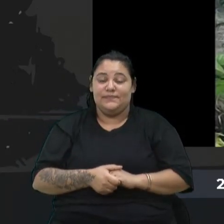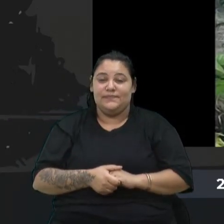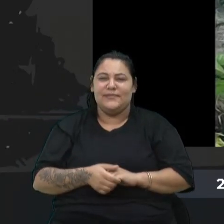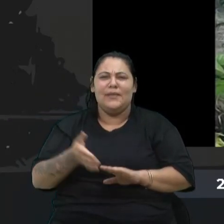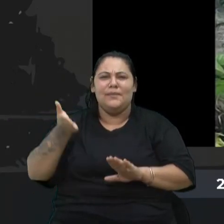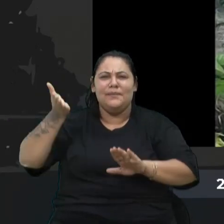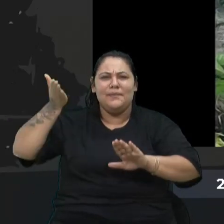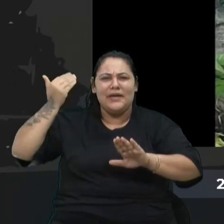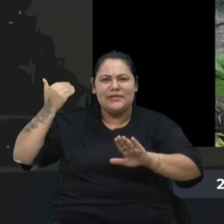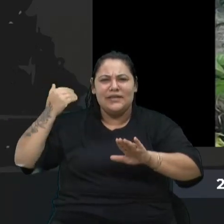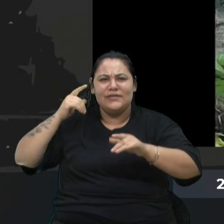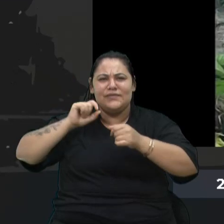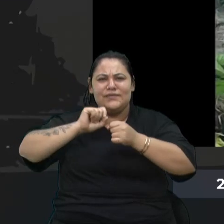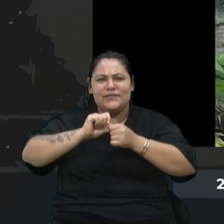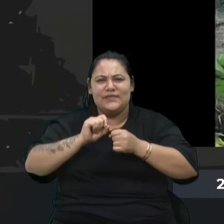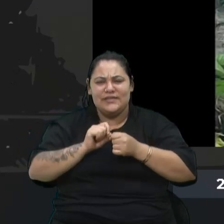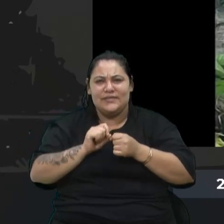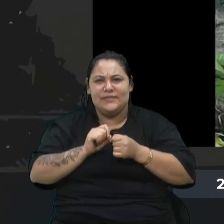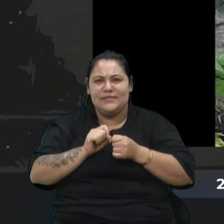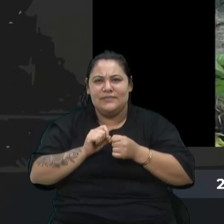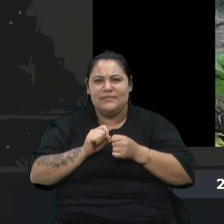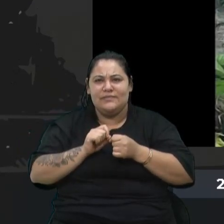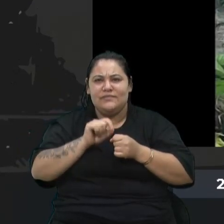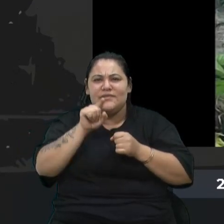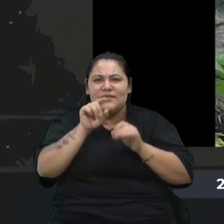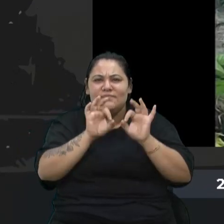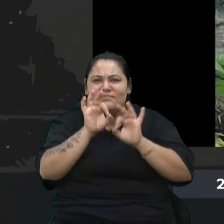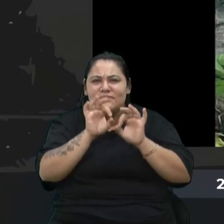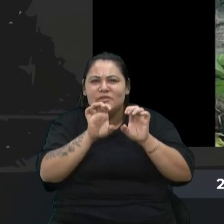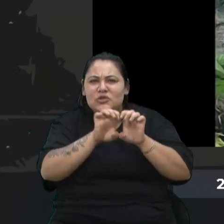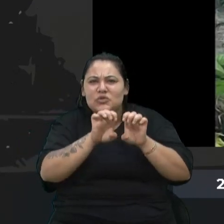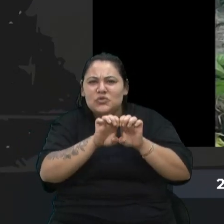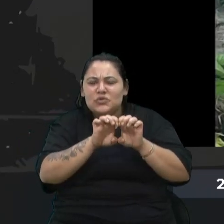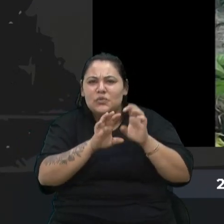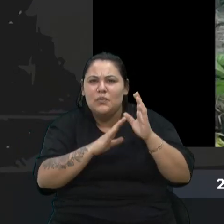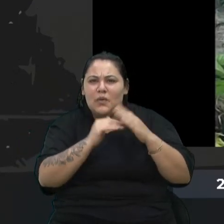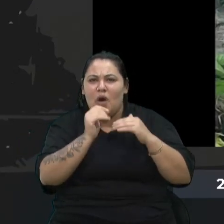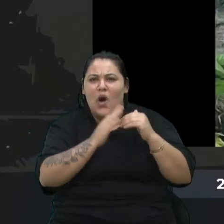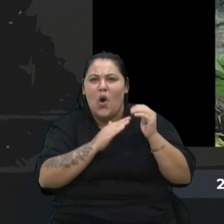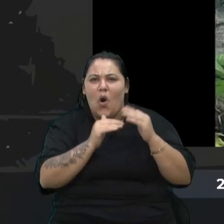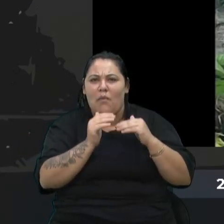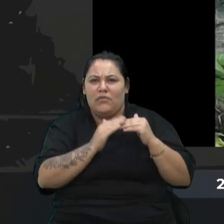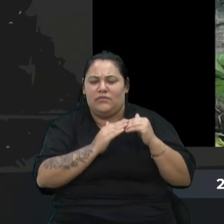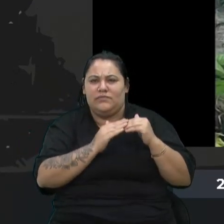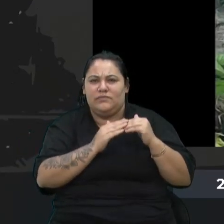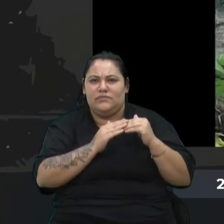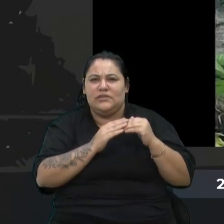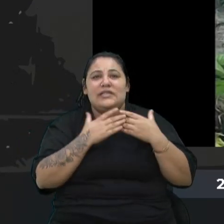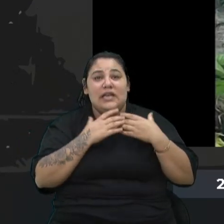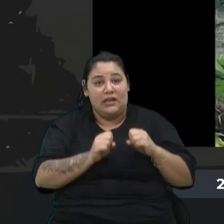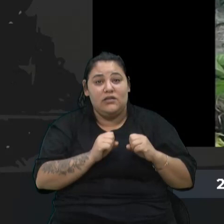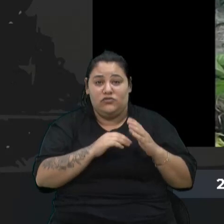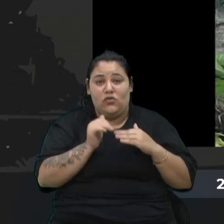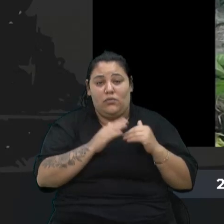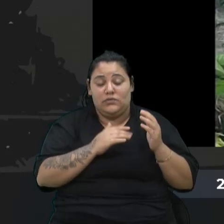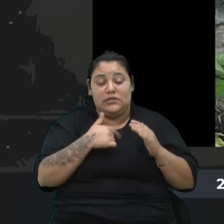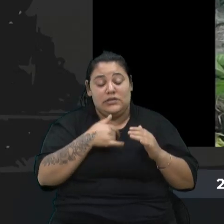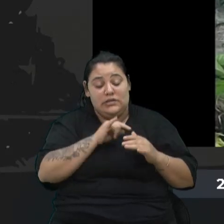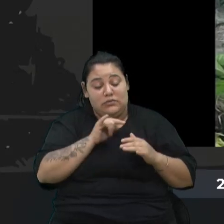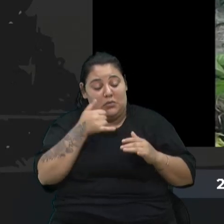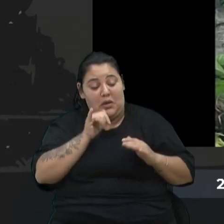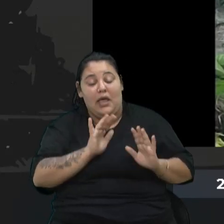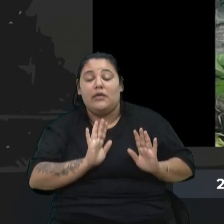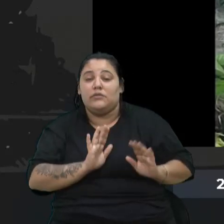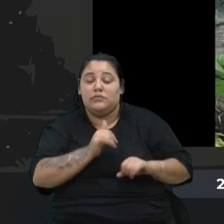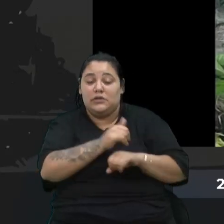foi feita essa contenção no valão. Uma obra da Secretaria de Obras, se eu não estou enganado. Na medida